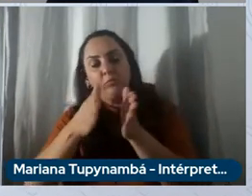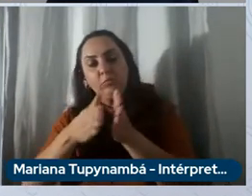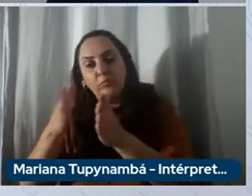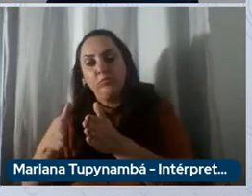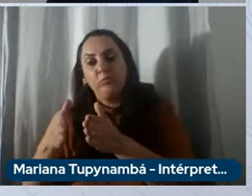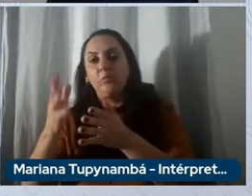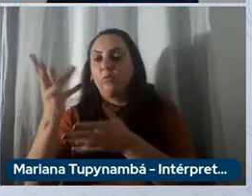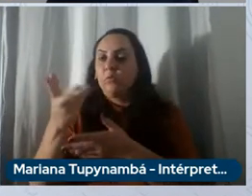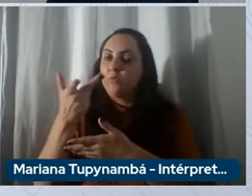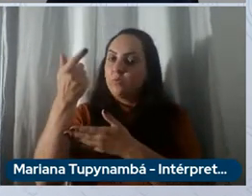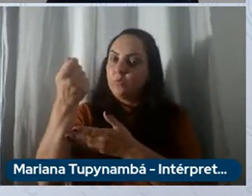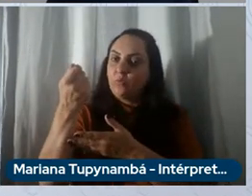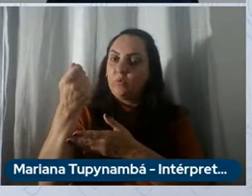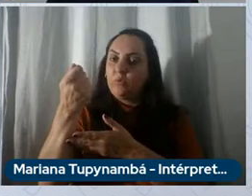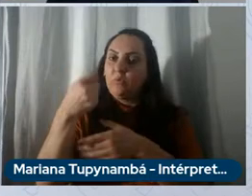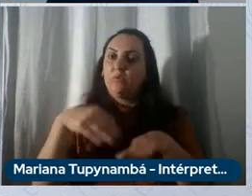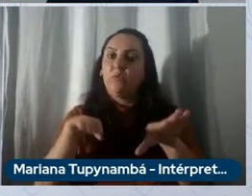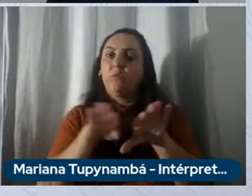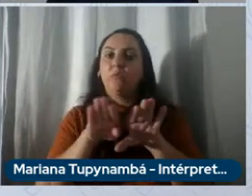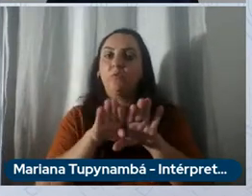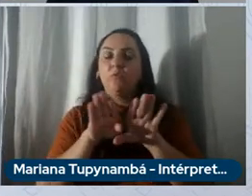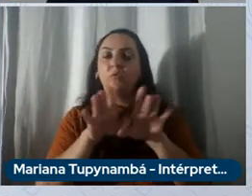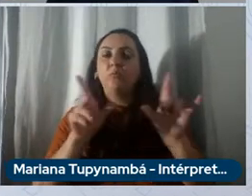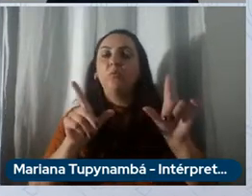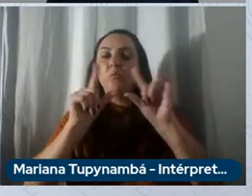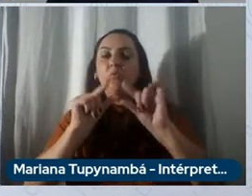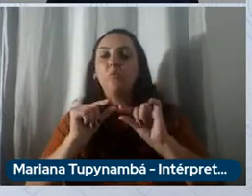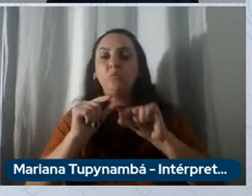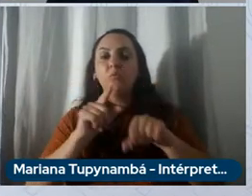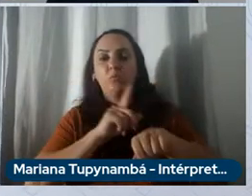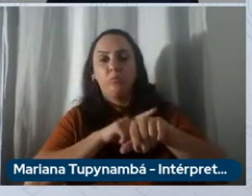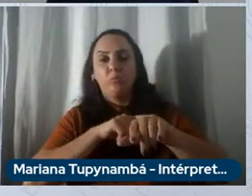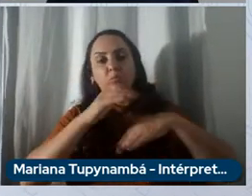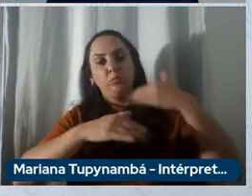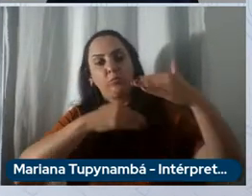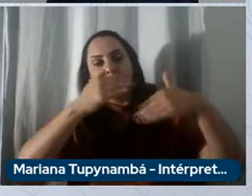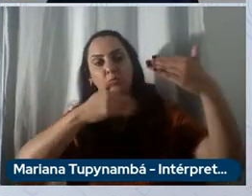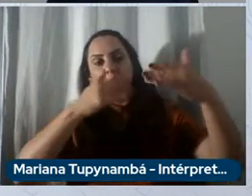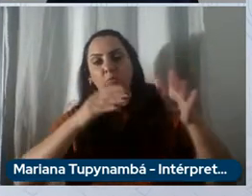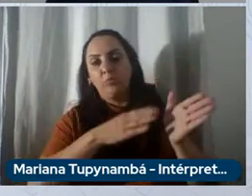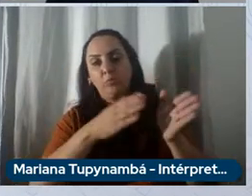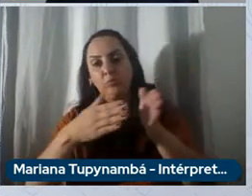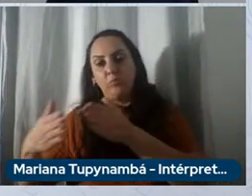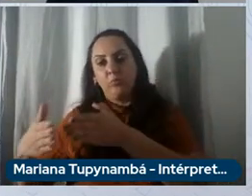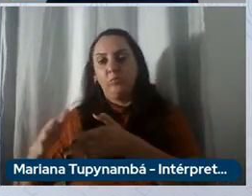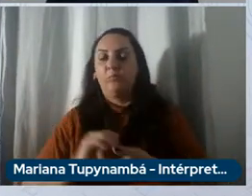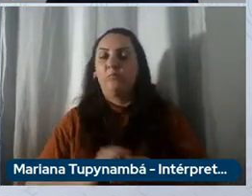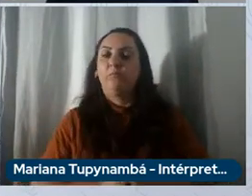qualidade por fim reduzir os tempos de desenvolvimento Obrigado